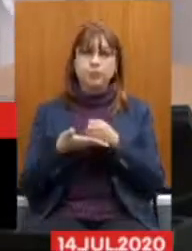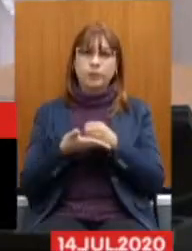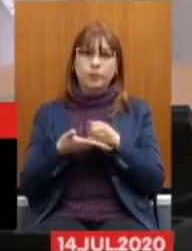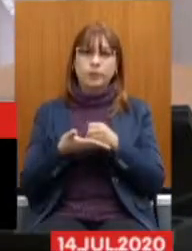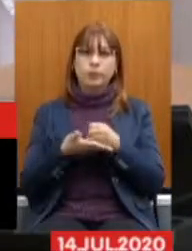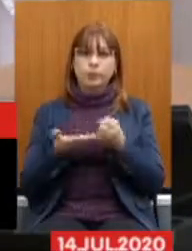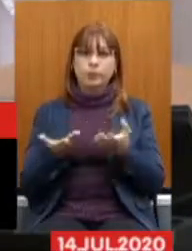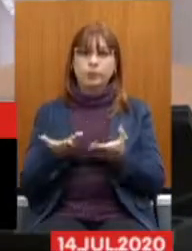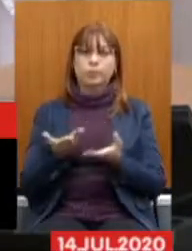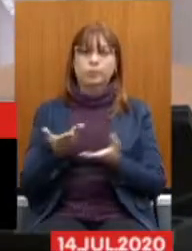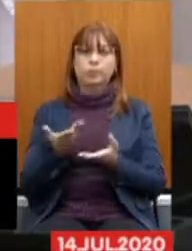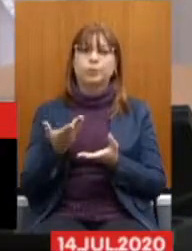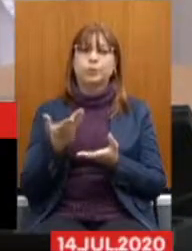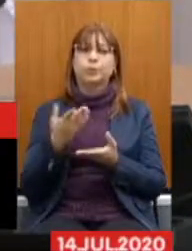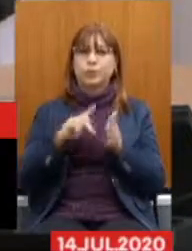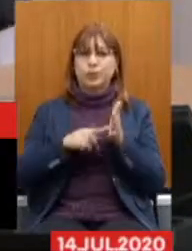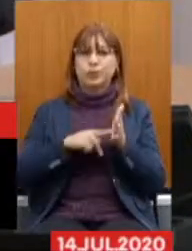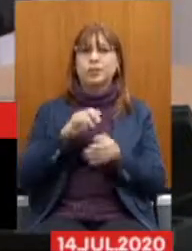por exemplo,